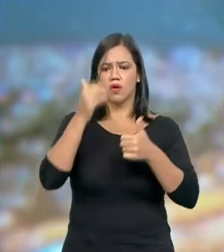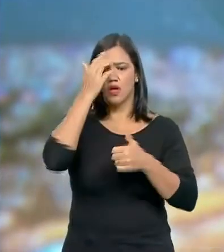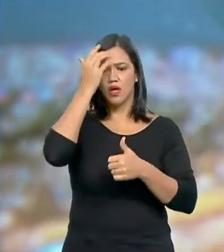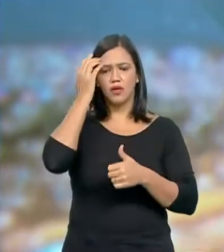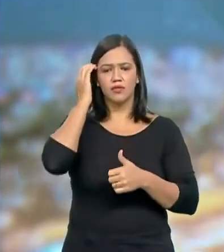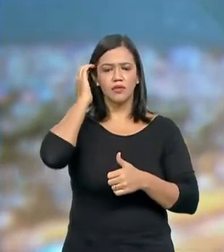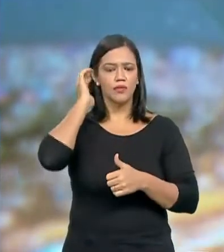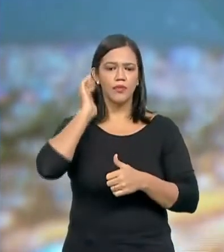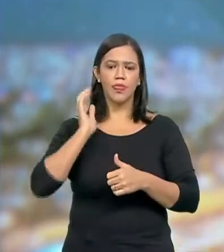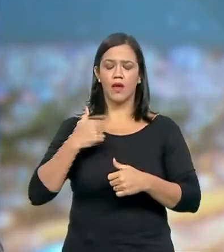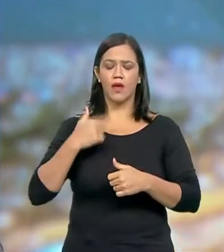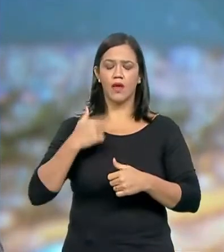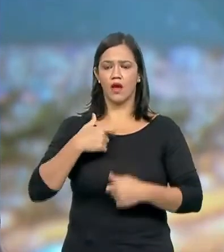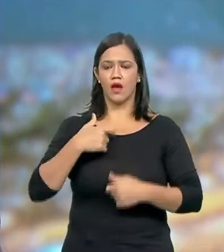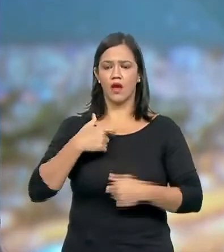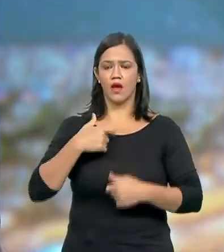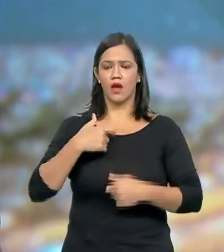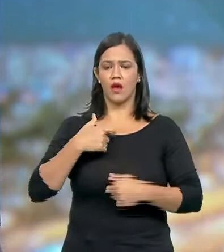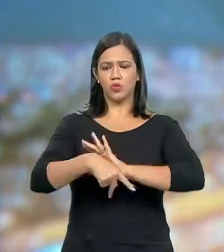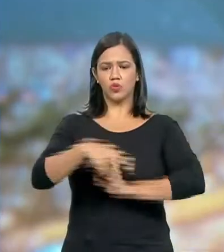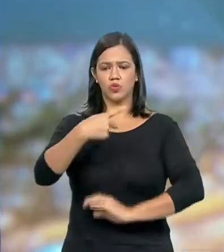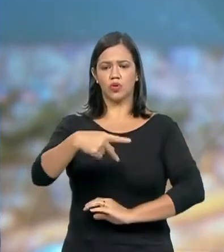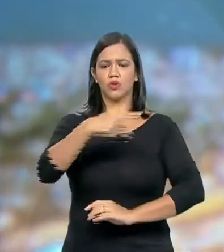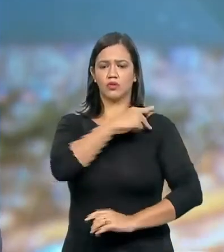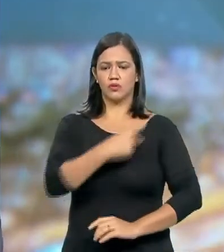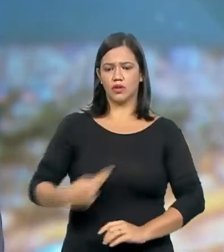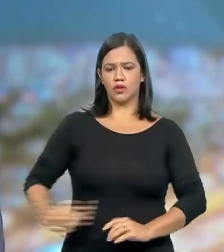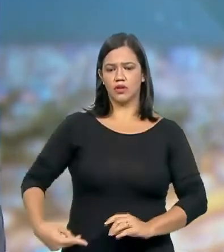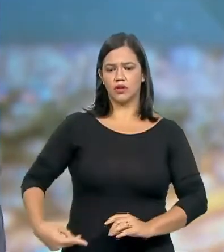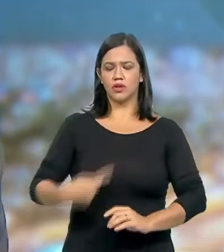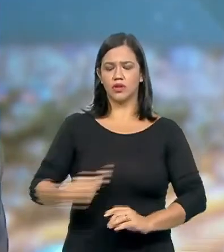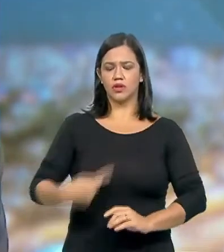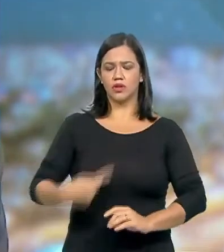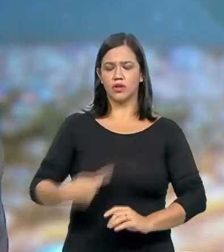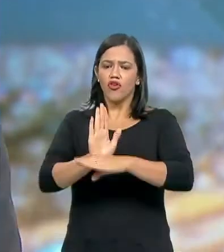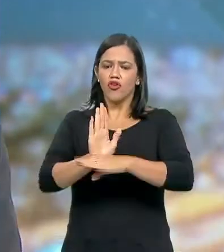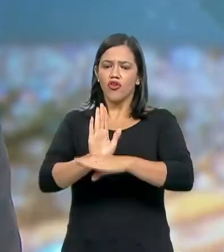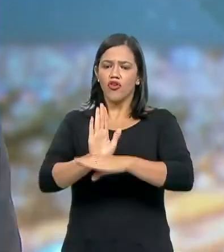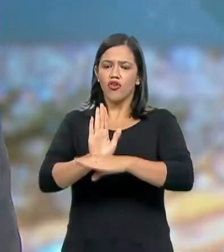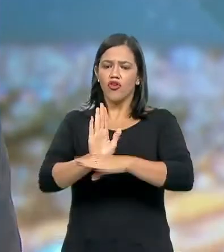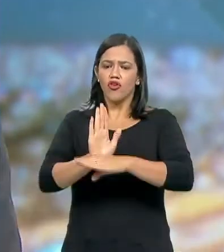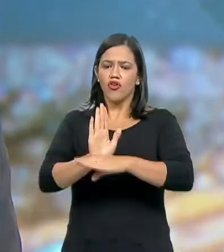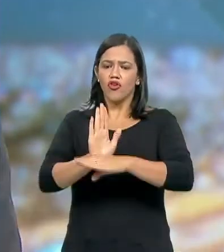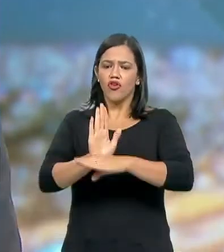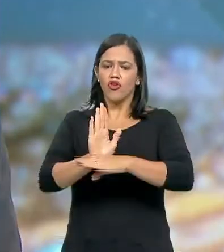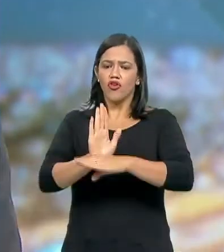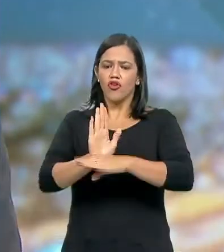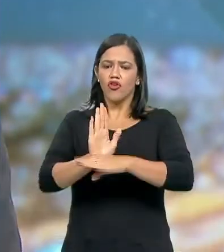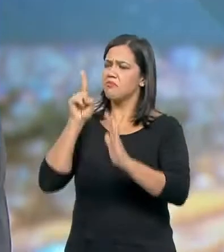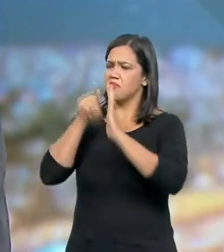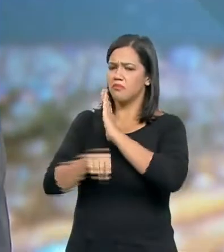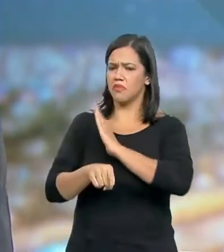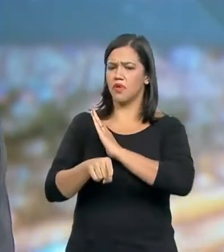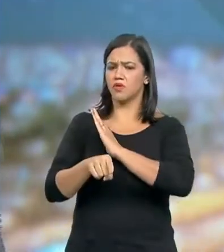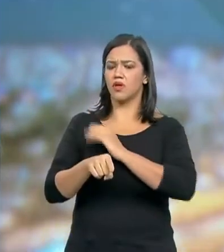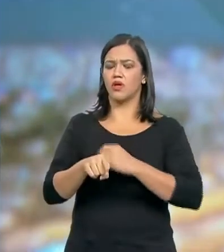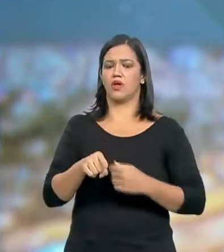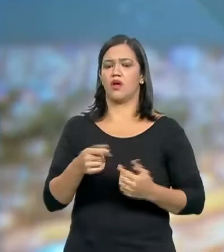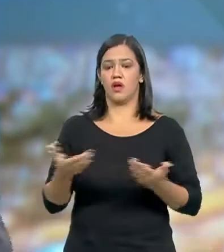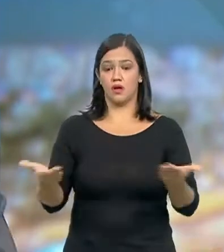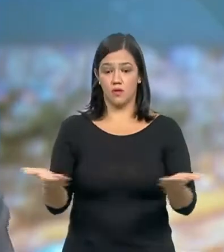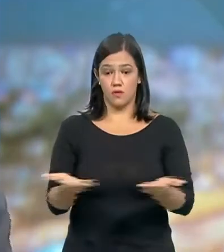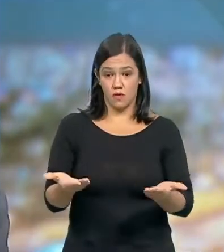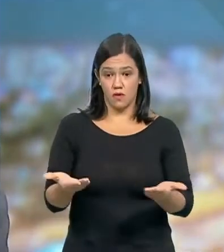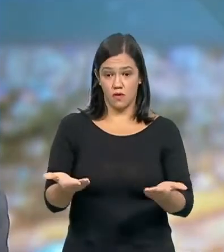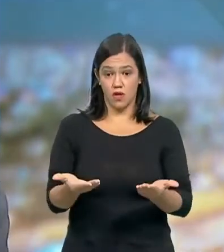Melhorar a postura do presidente em relação à pandemia. Então, o que eu queria perguntar para o senhor, ministro, enquanto